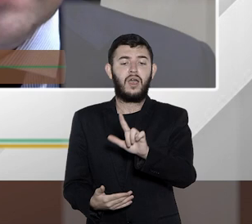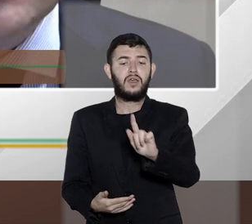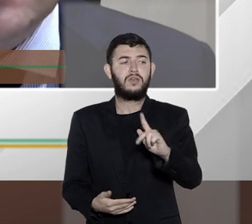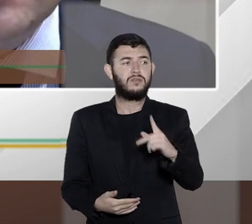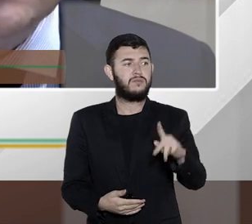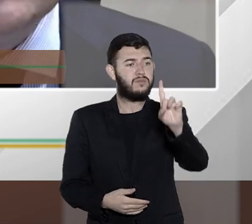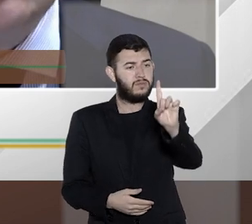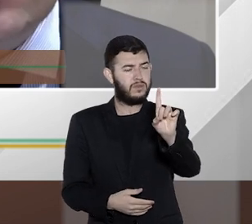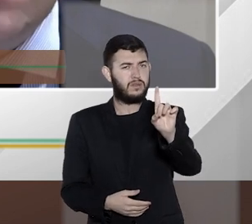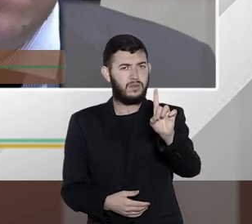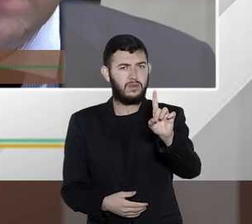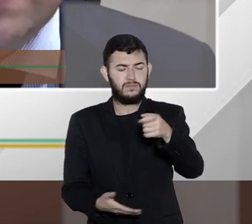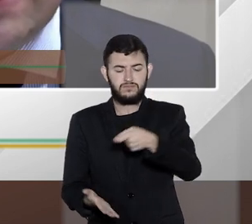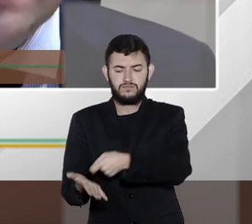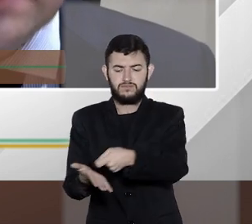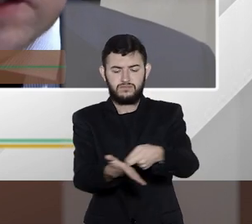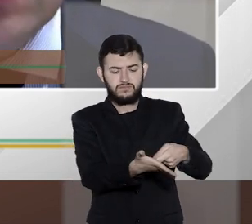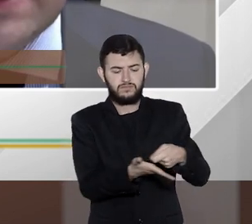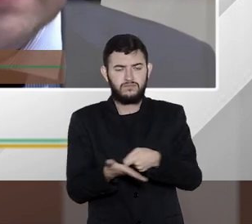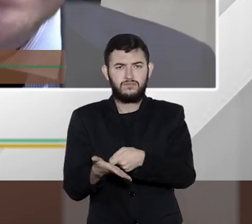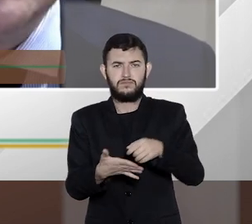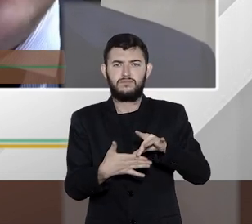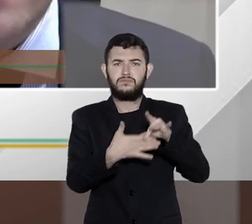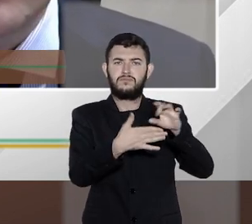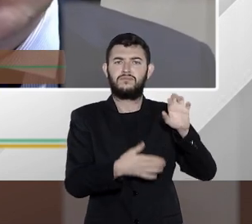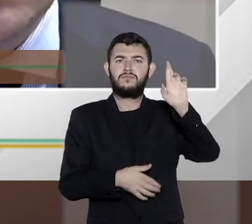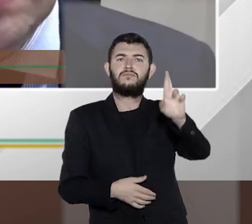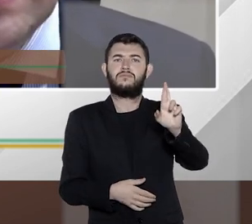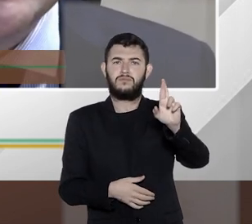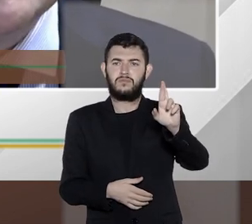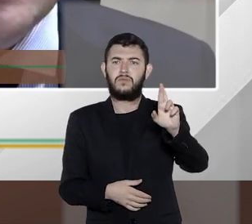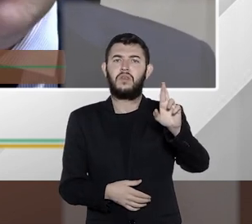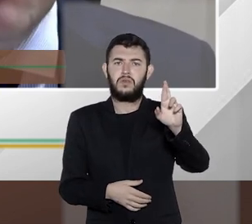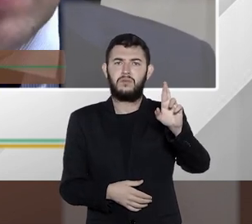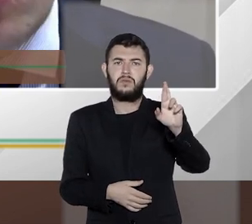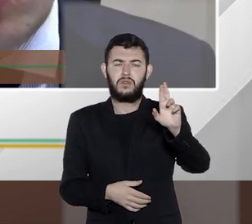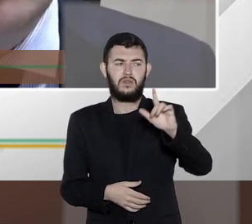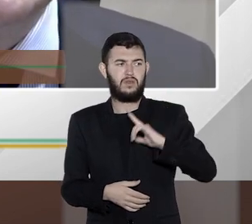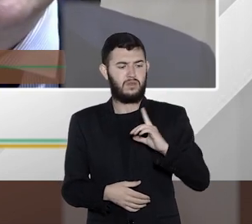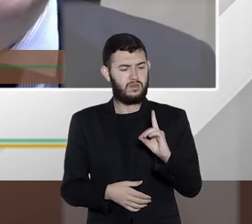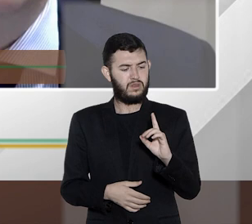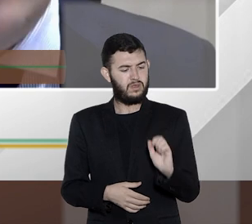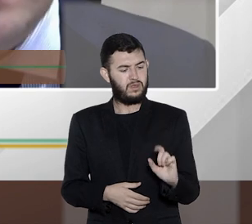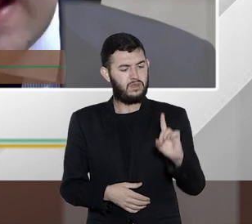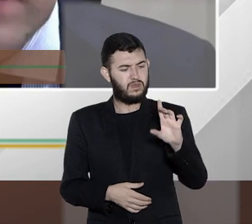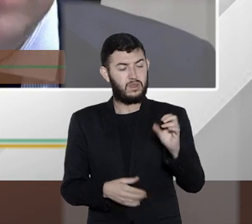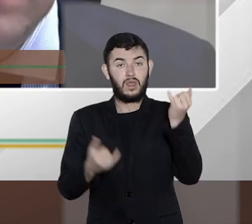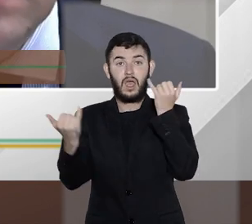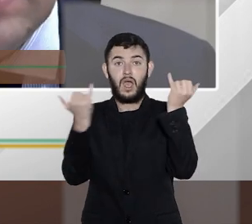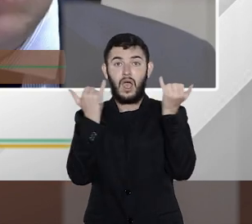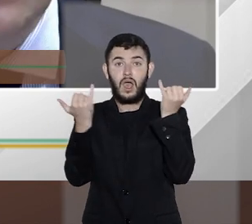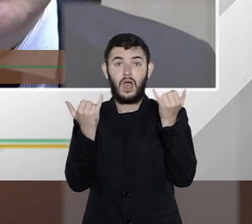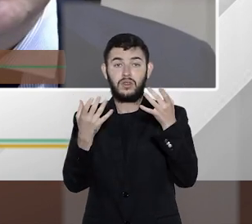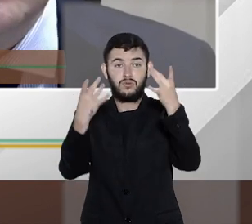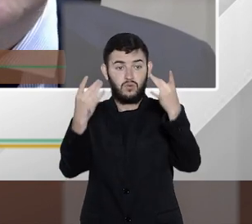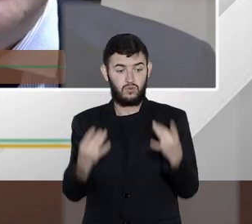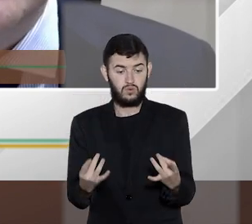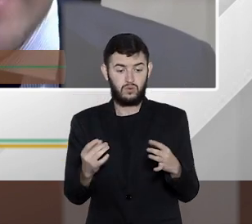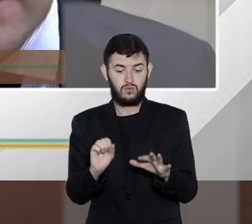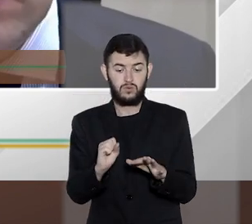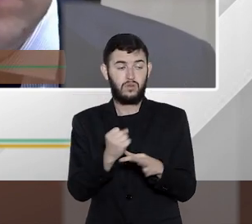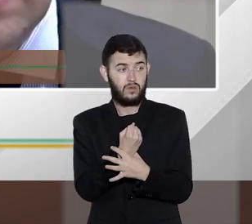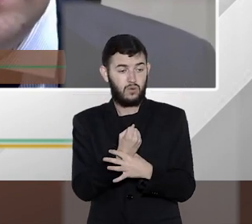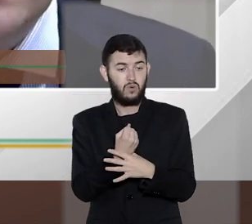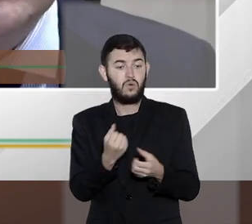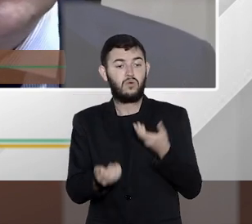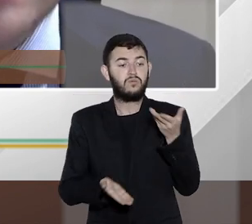desse direito à privacidade, titular desses dados, saiba como que está sendo guardado, como está sendo